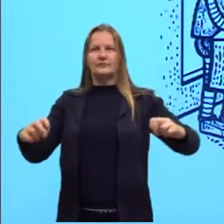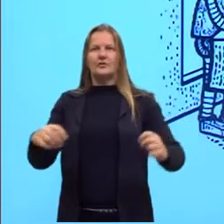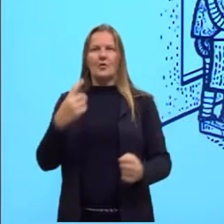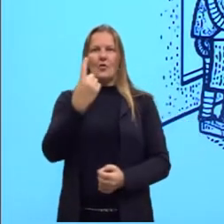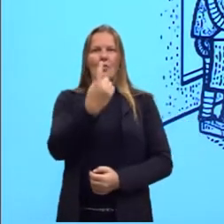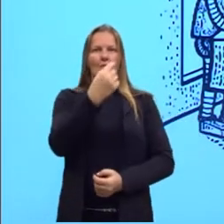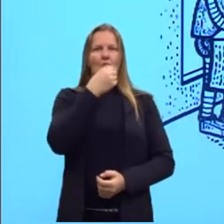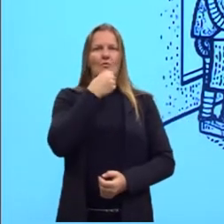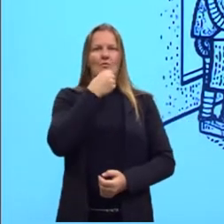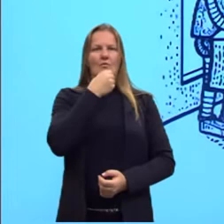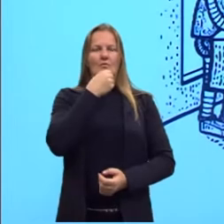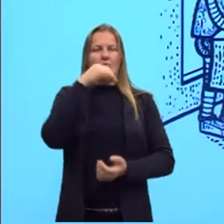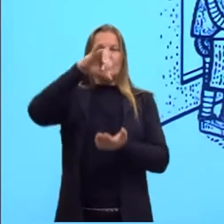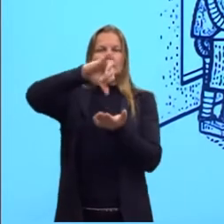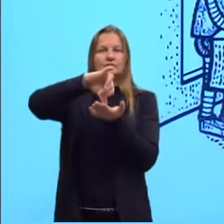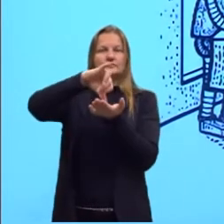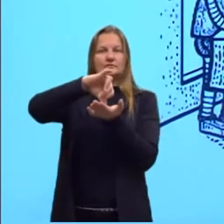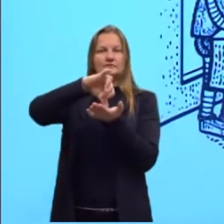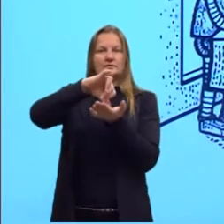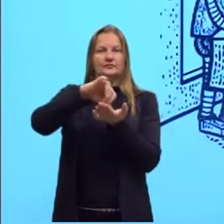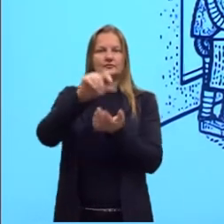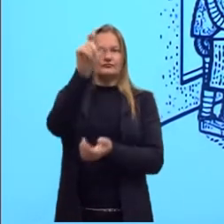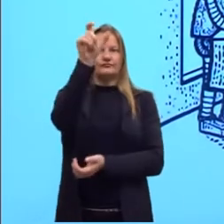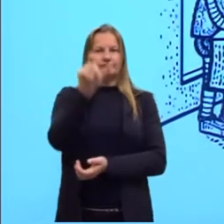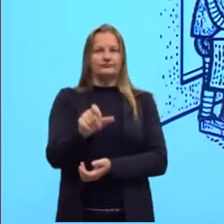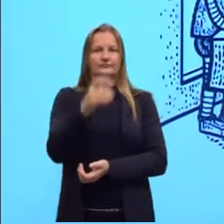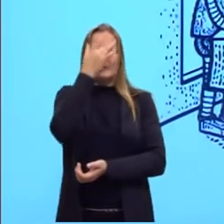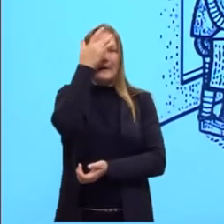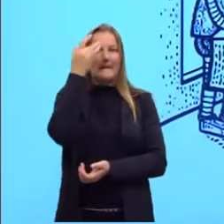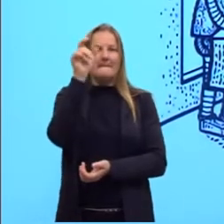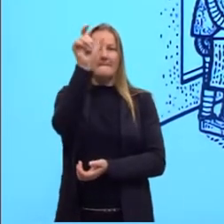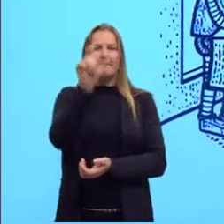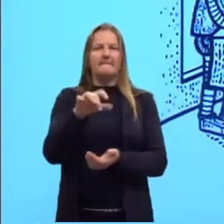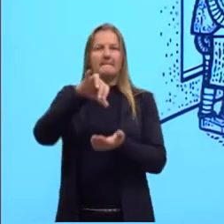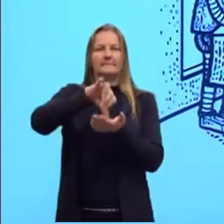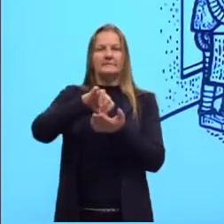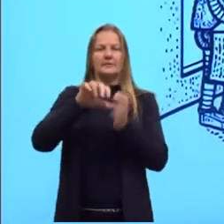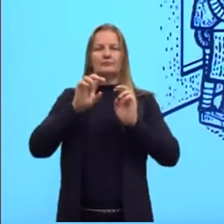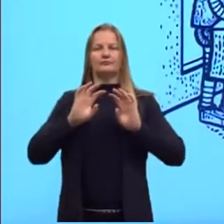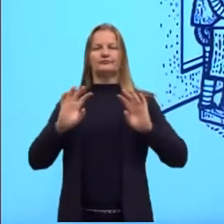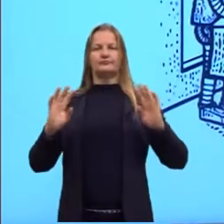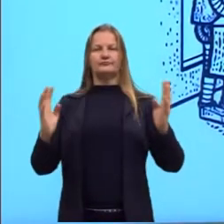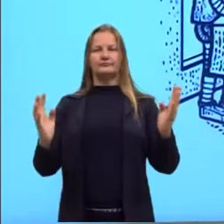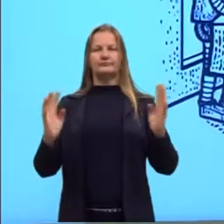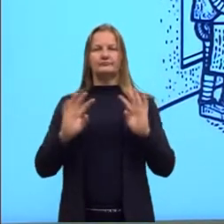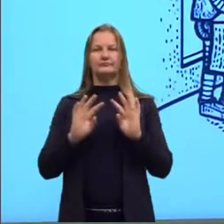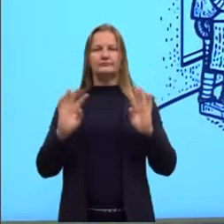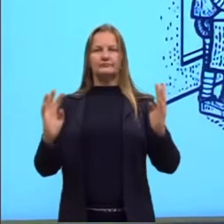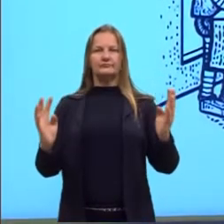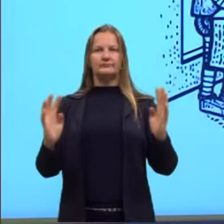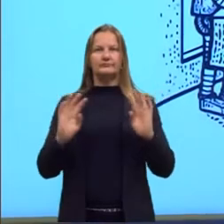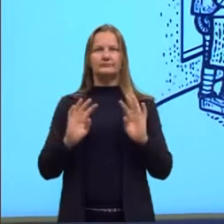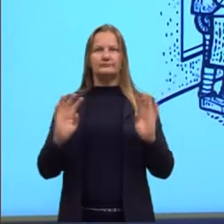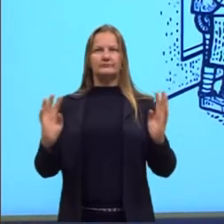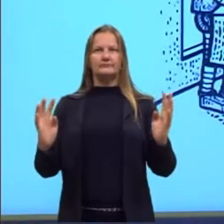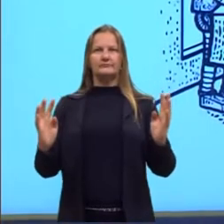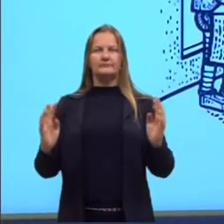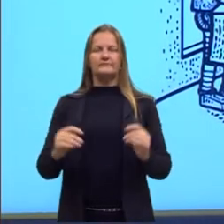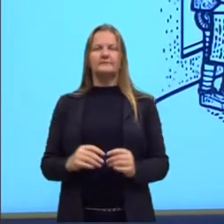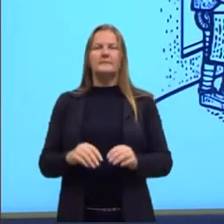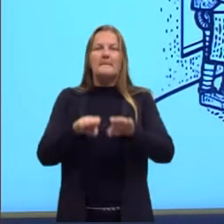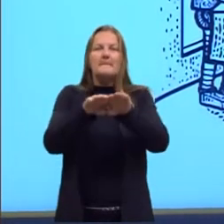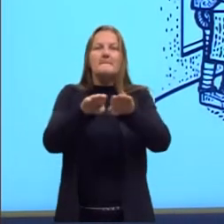central aqui no meio. Então, gente tem aqui várias pessoas numa